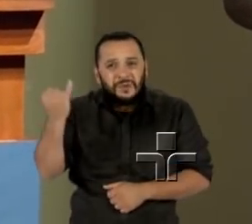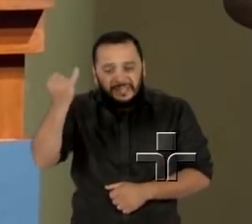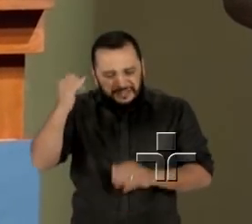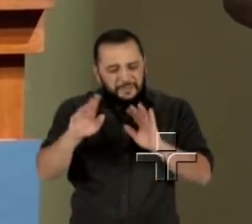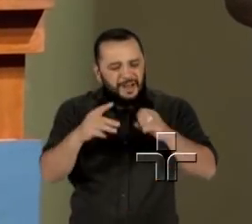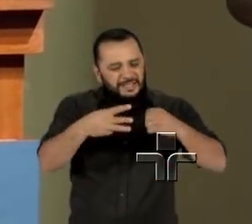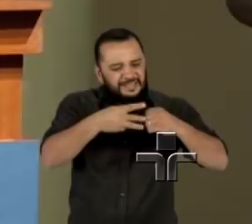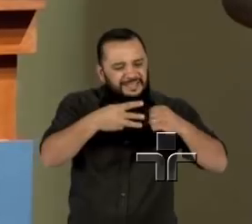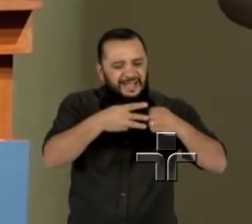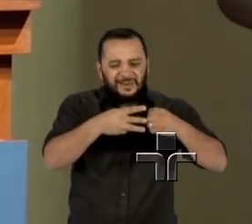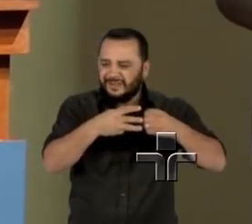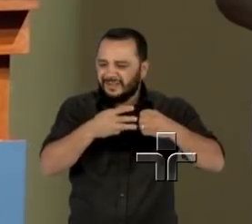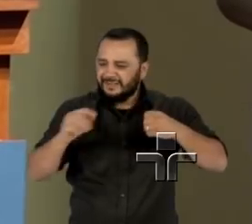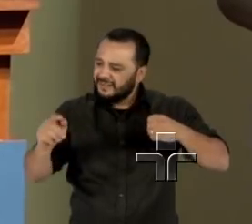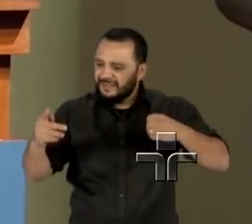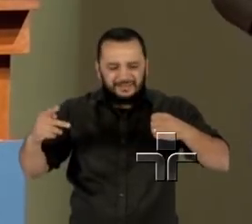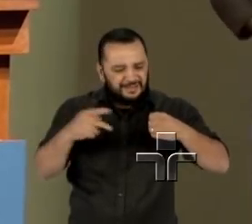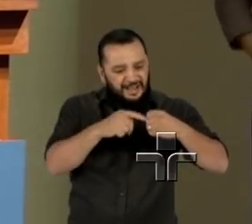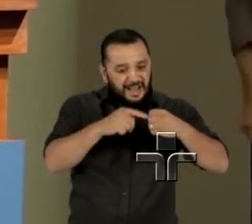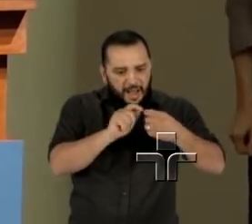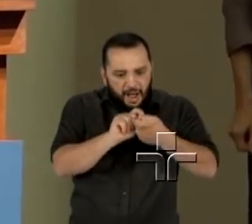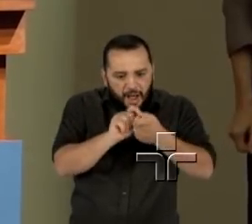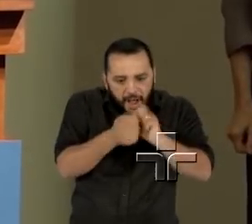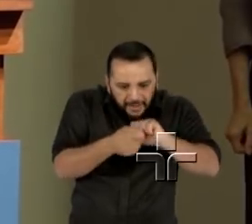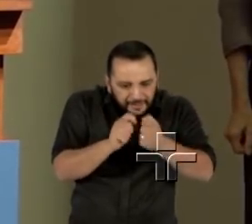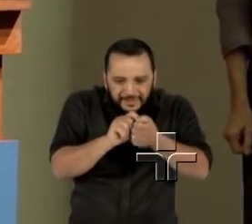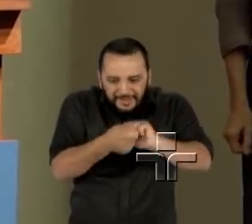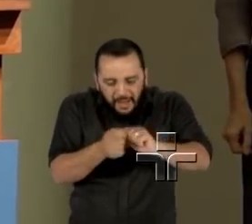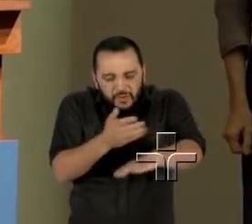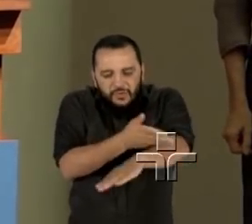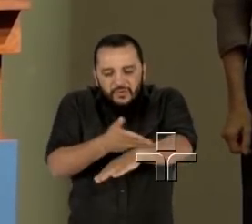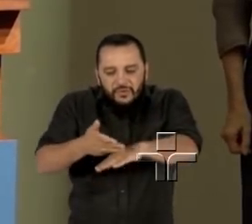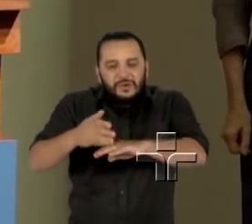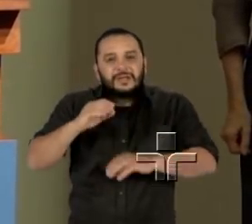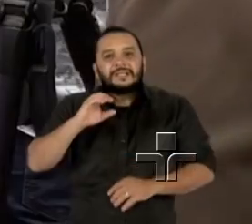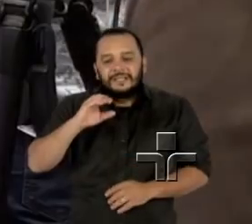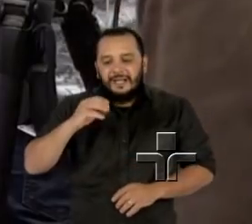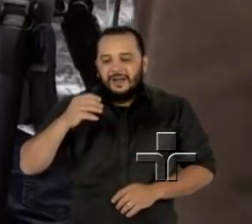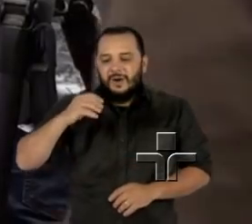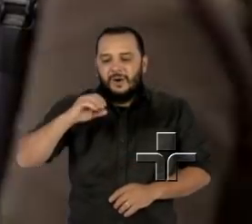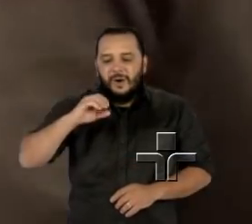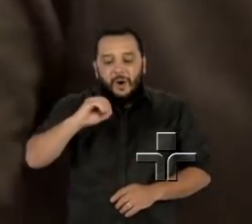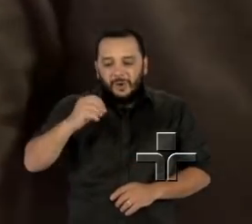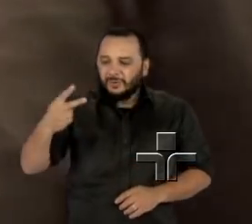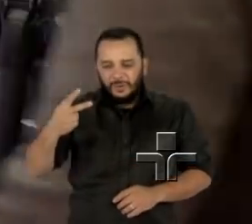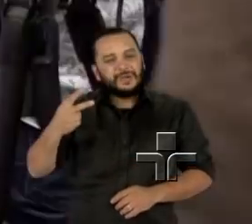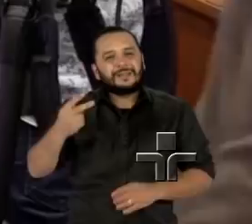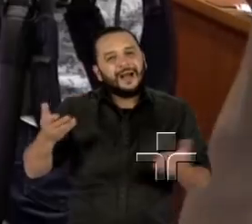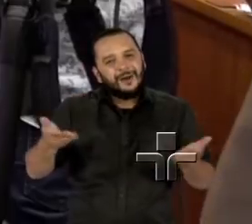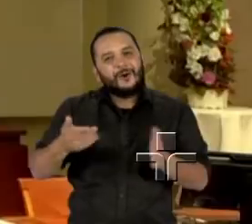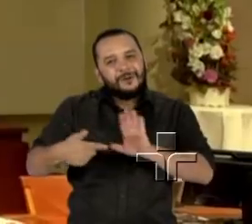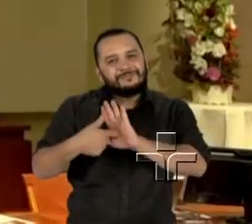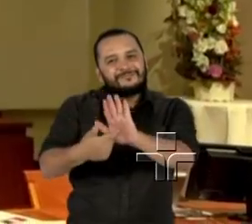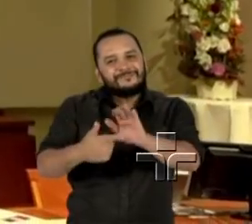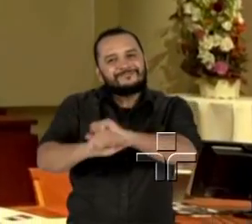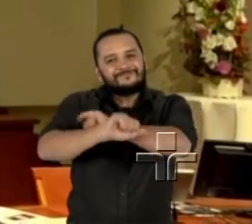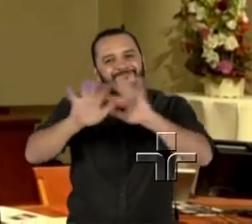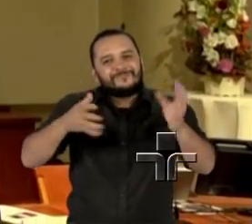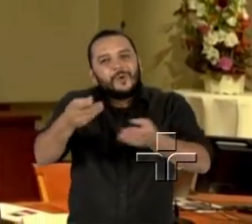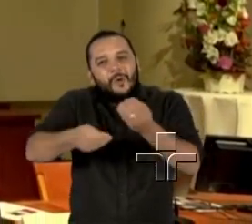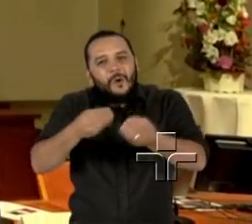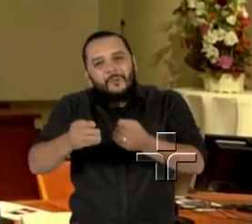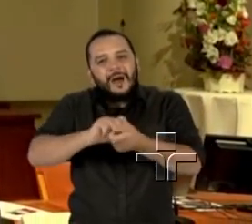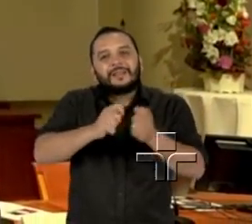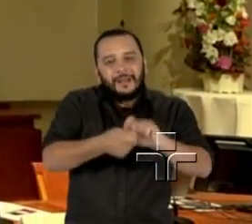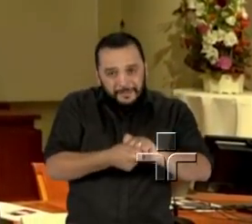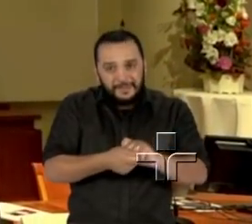células às variações foi um mistério por muito tempo que agora está revelado. A cerimônia de entrega dos prêmios vai acontecer dia